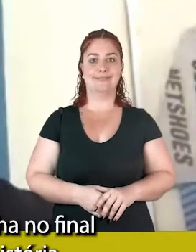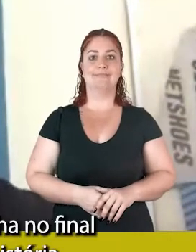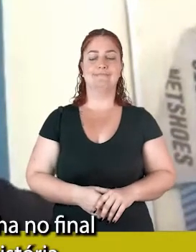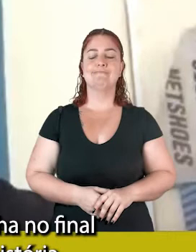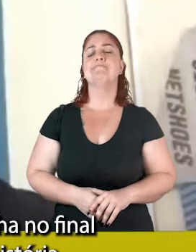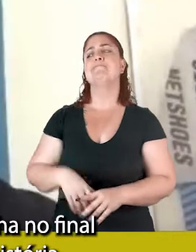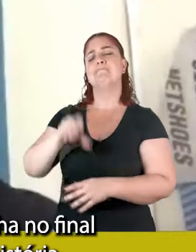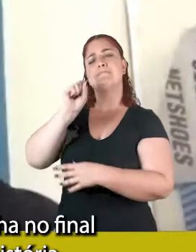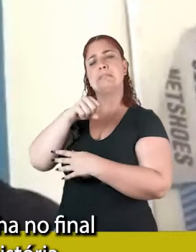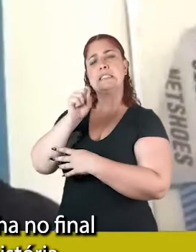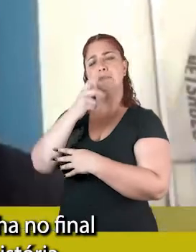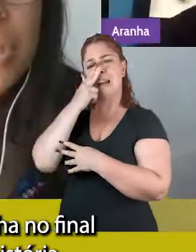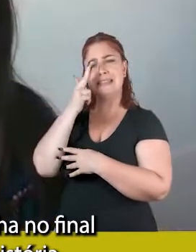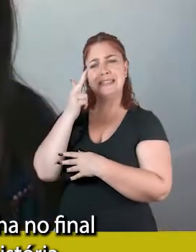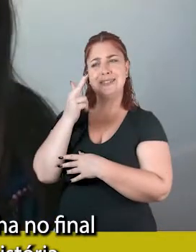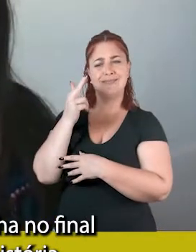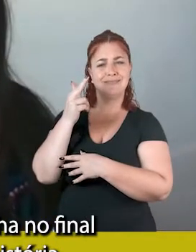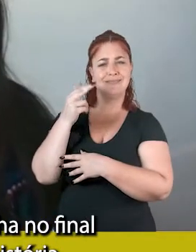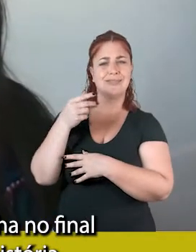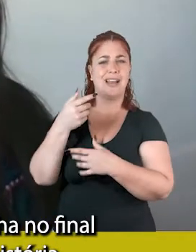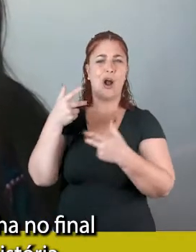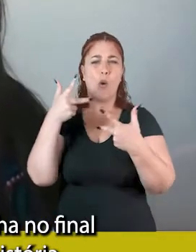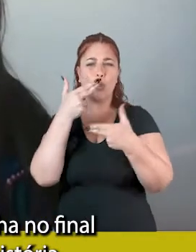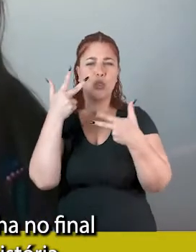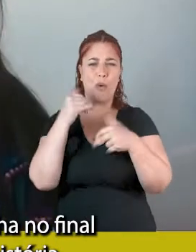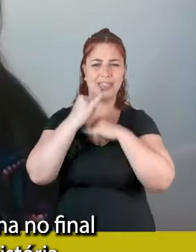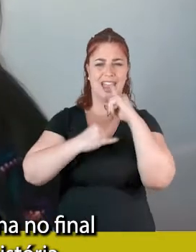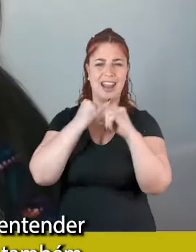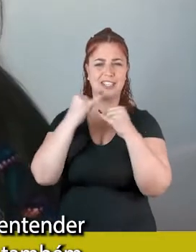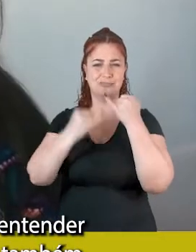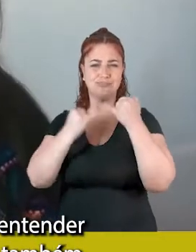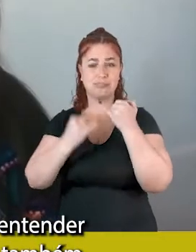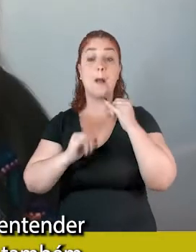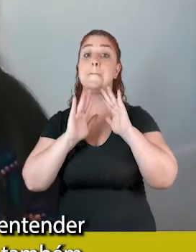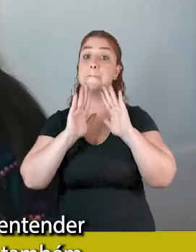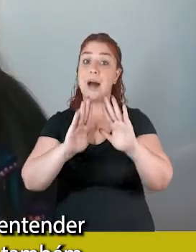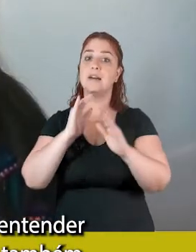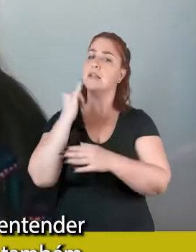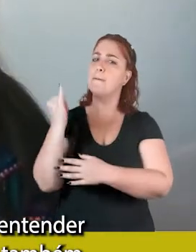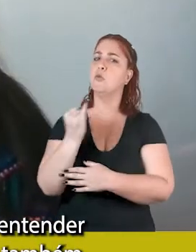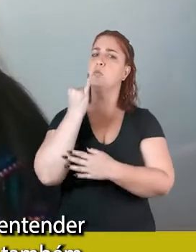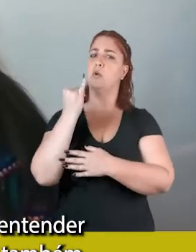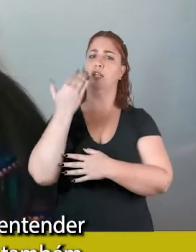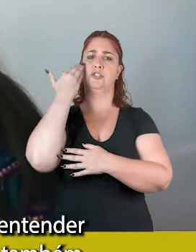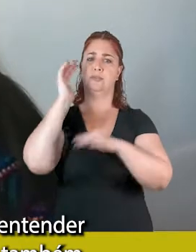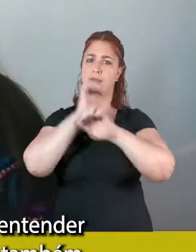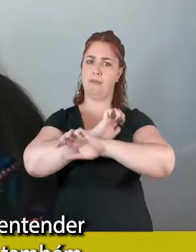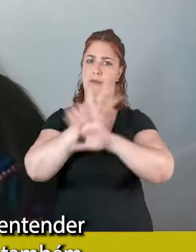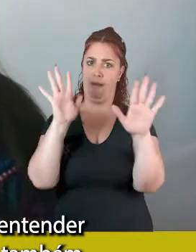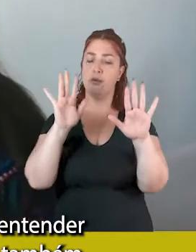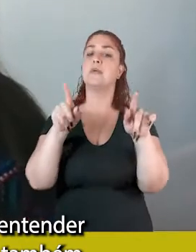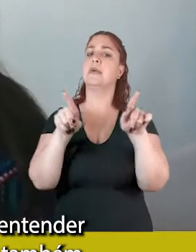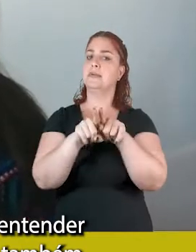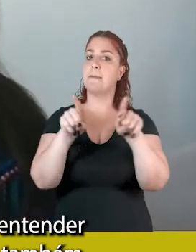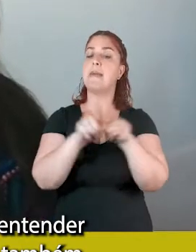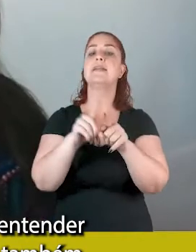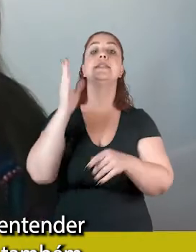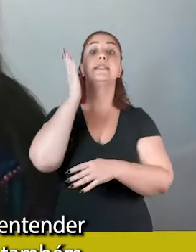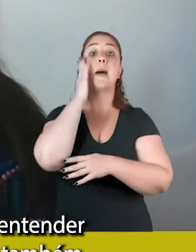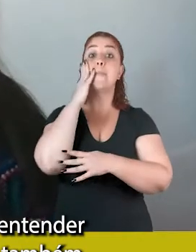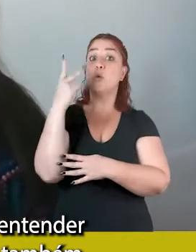Sim, deu uma cortadinha no final, mas eu acho, essa história, é importante a gente entender, e até ouvir o